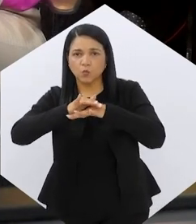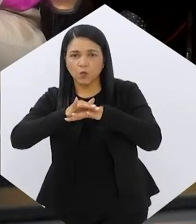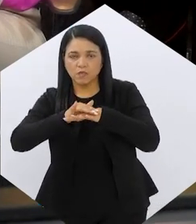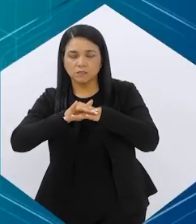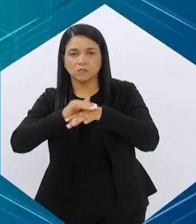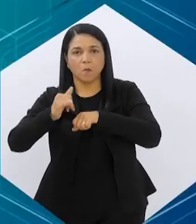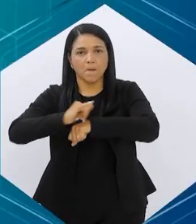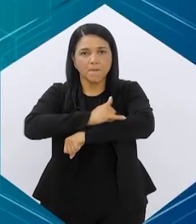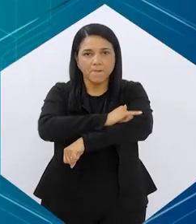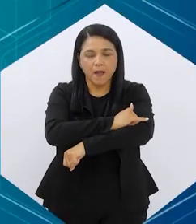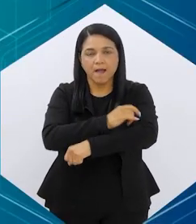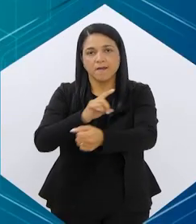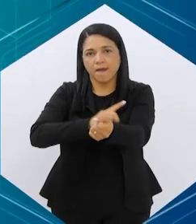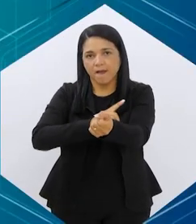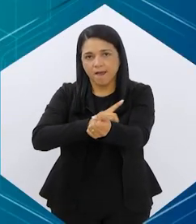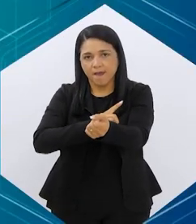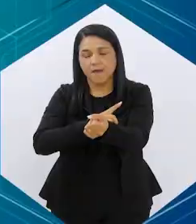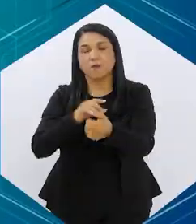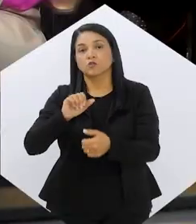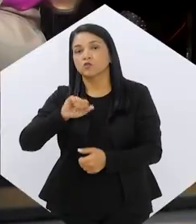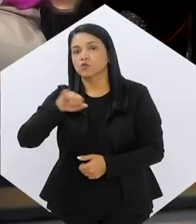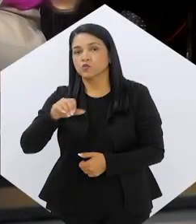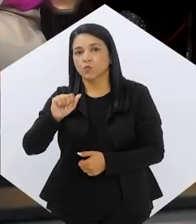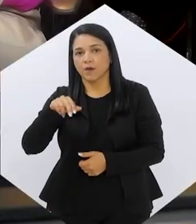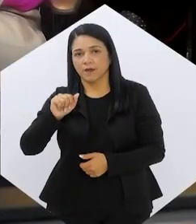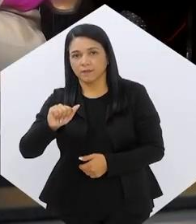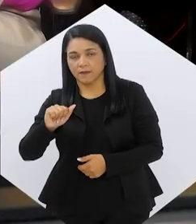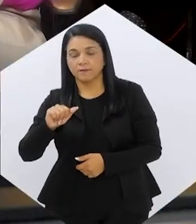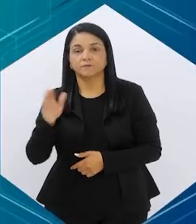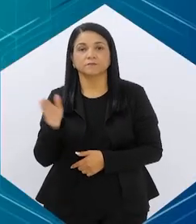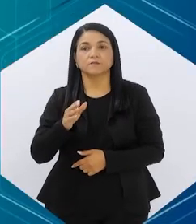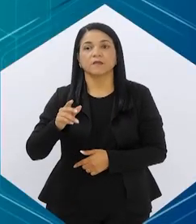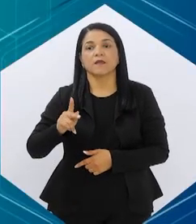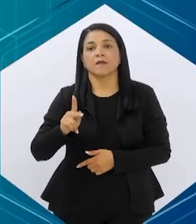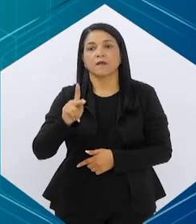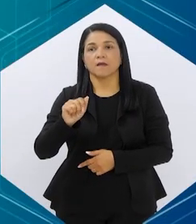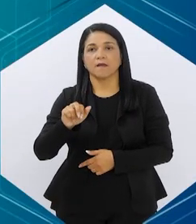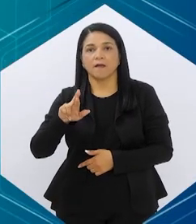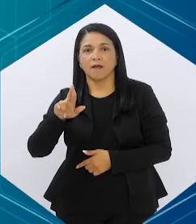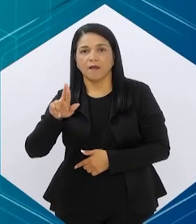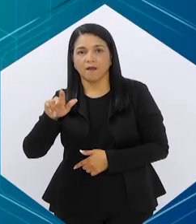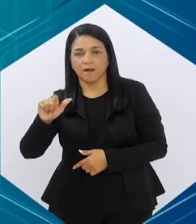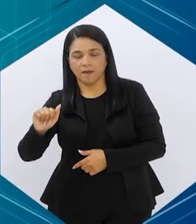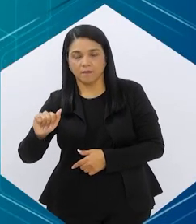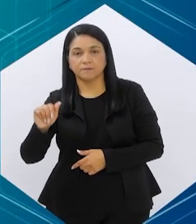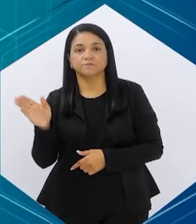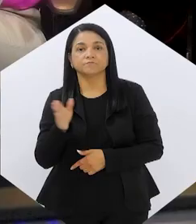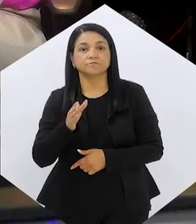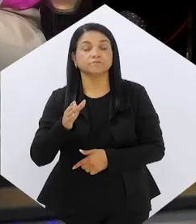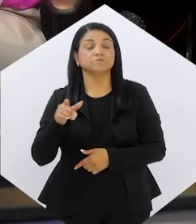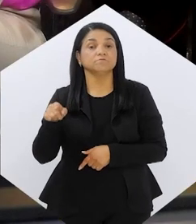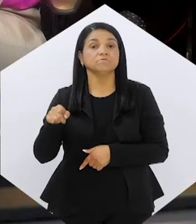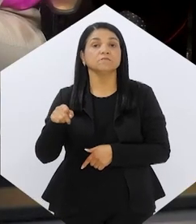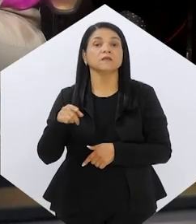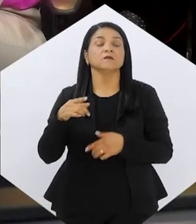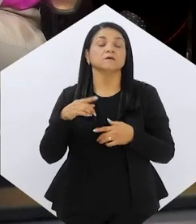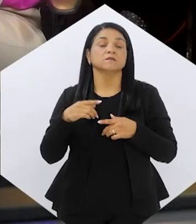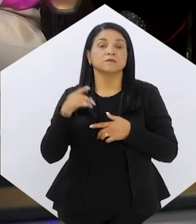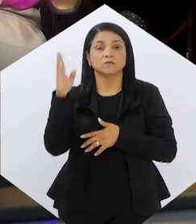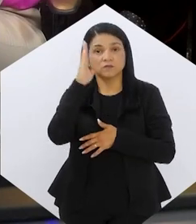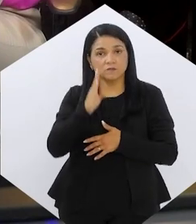doutora Joana Dantas, também com a doutora Carla Jacobi, titulada especialista pela Sociedade Brasileira de